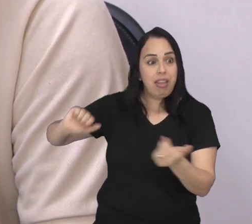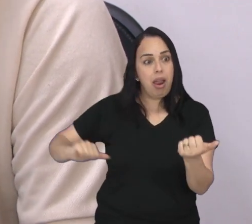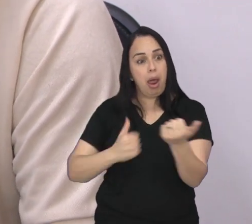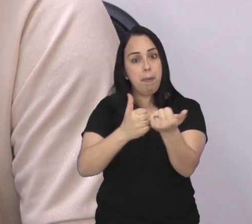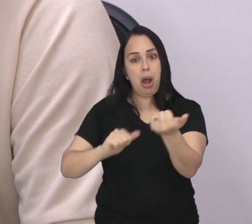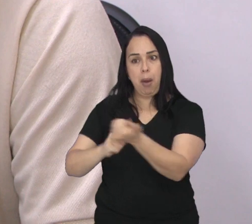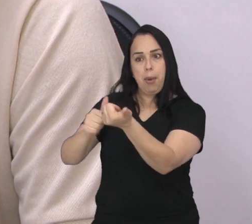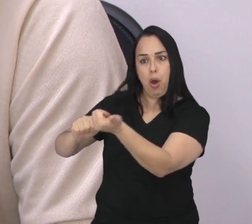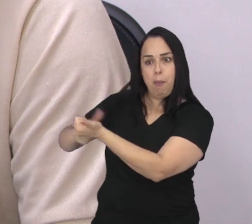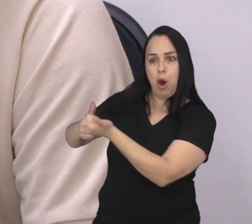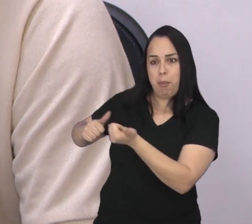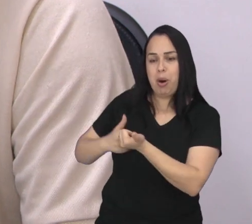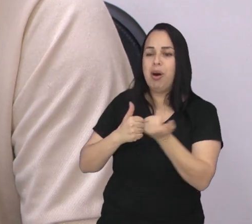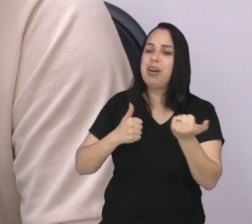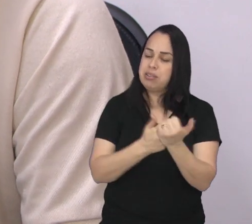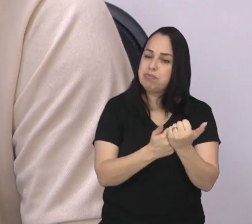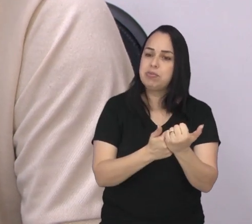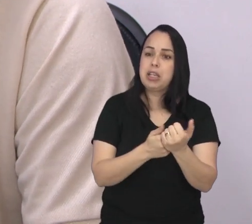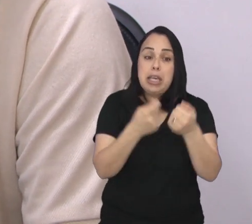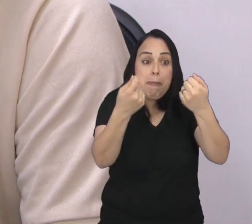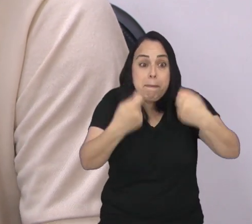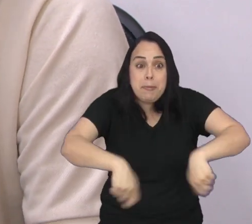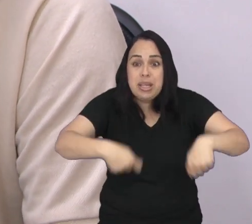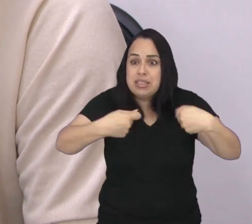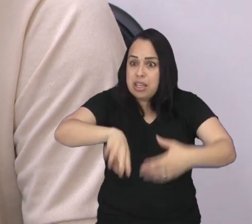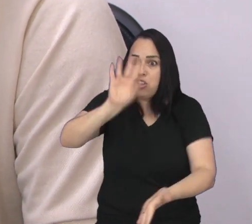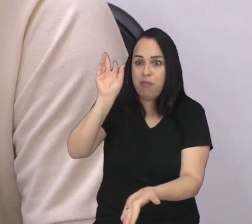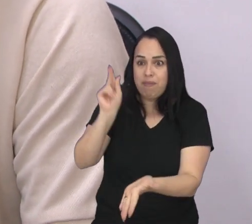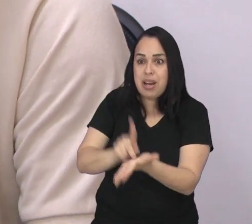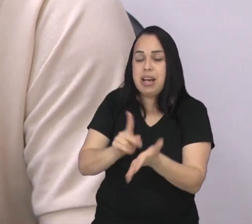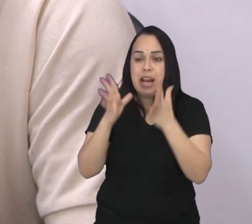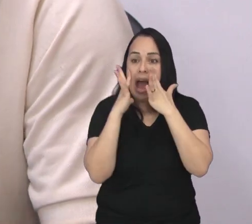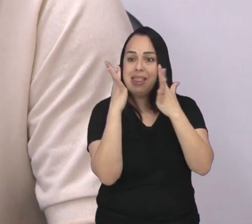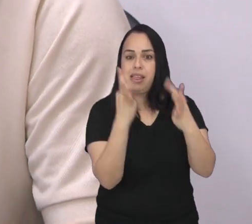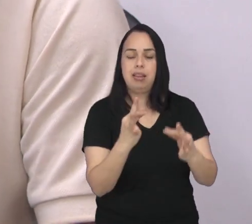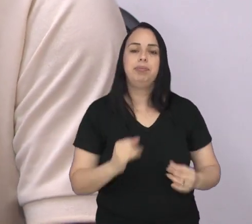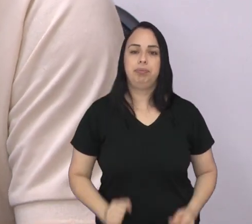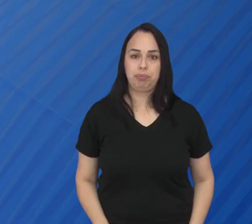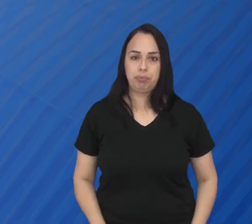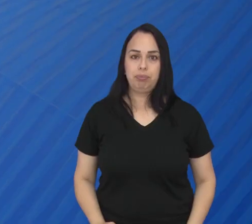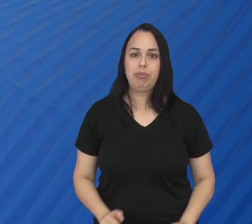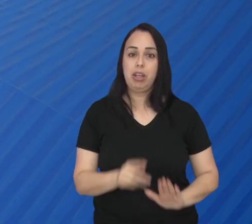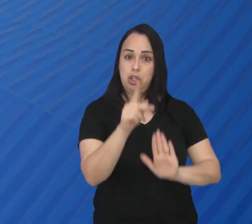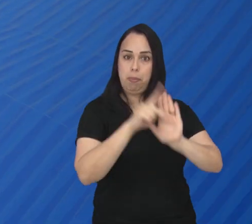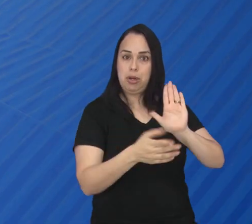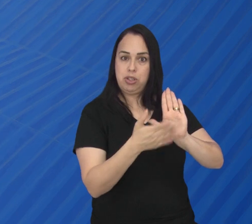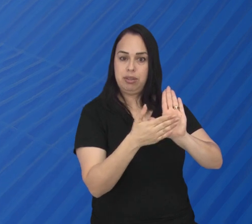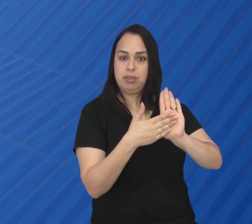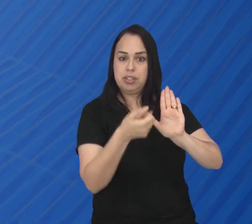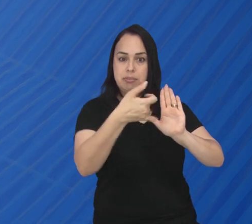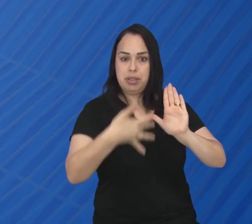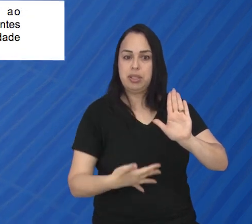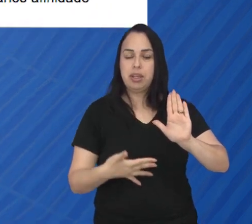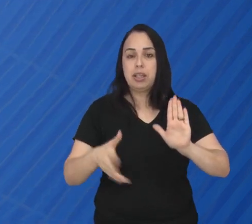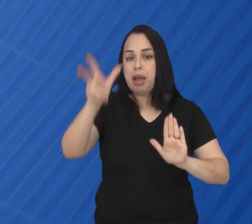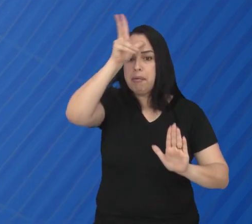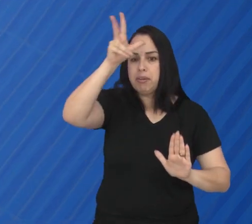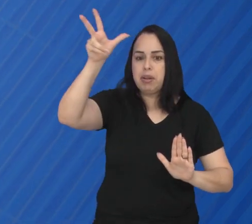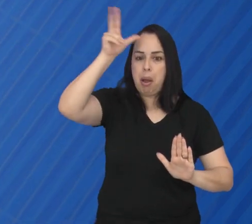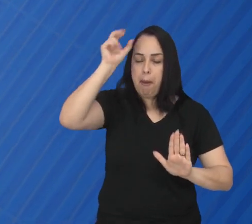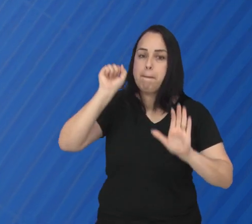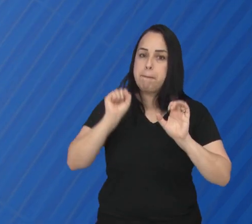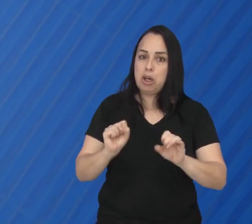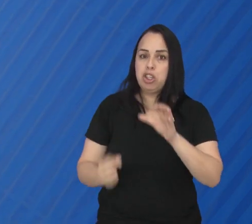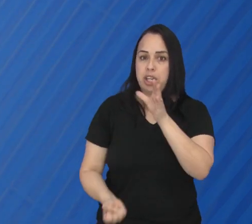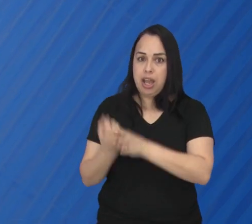dê o apoio para essas pessoas que precisam muito dessa atenção especial. Ainda de acordo com o projeto, o Poder